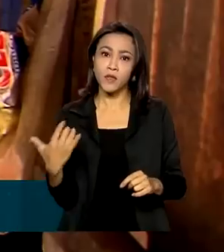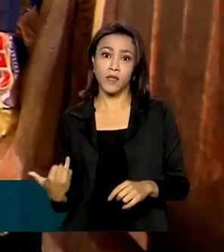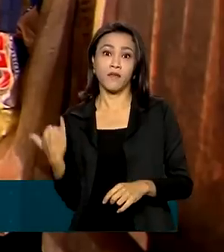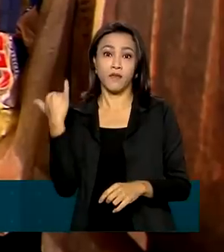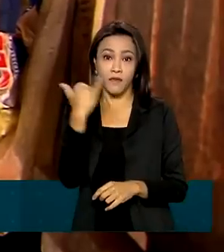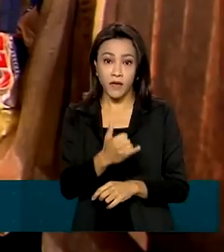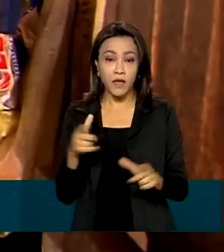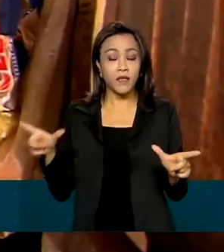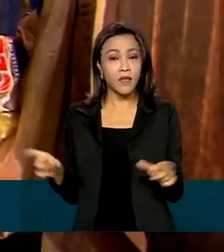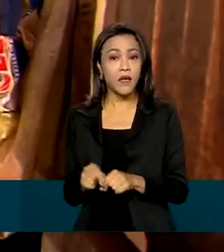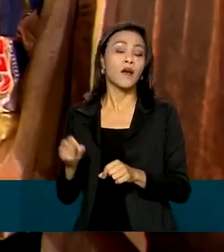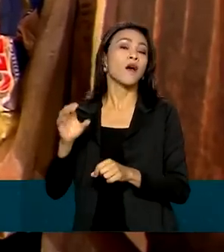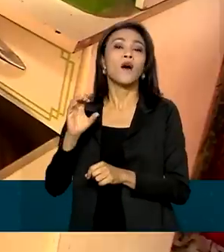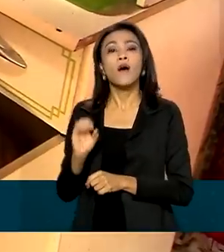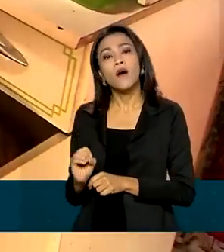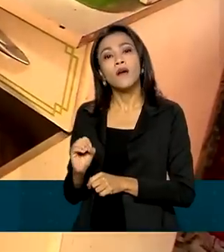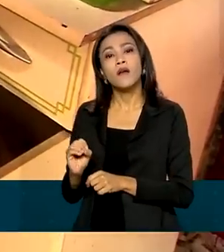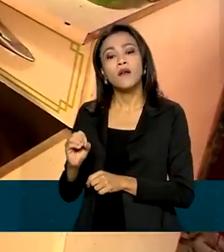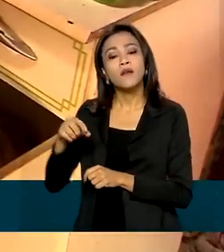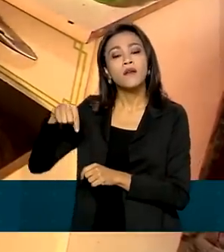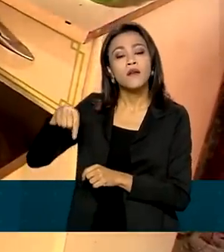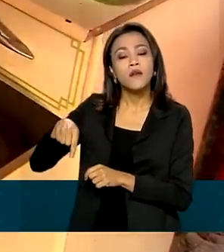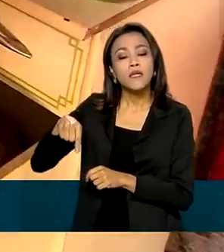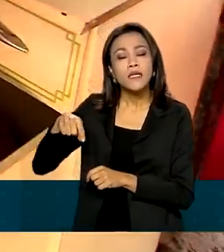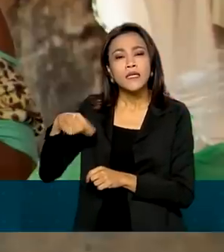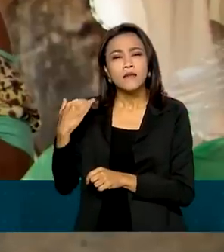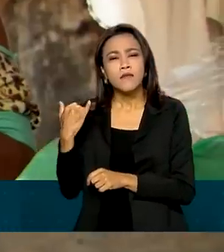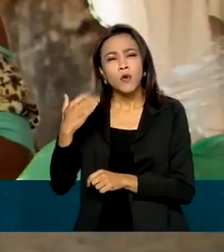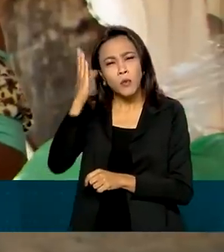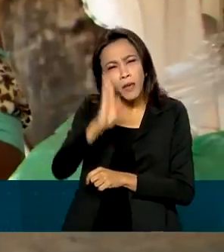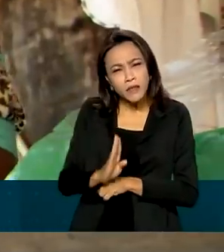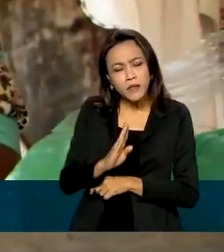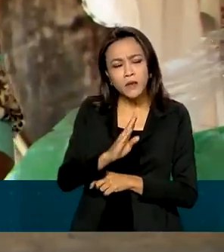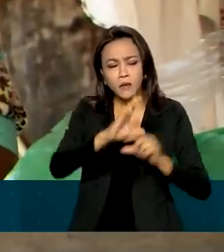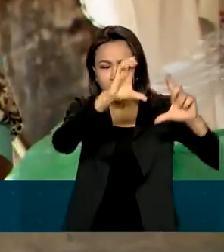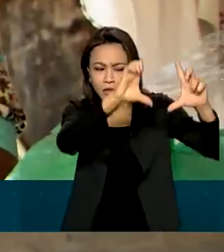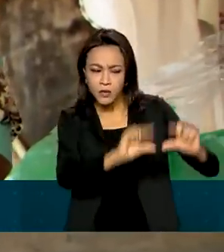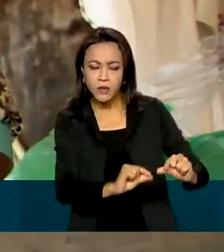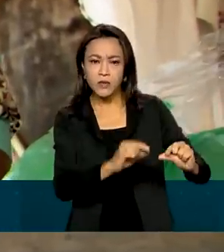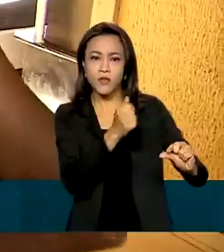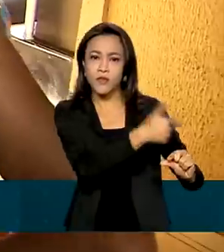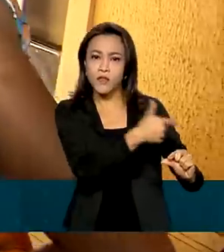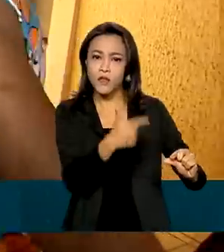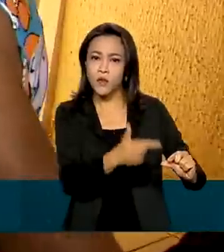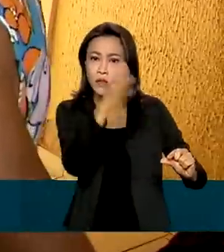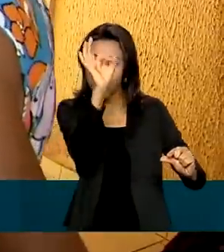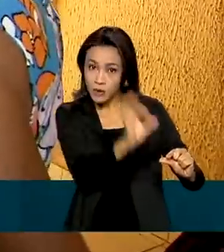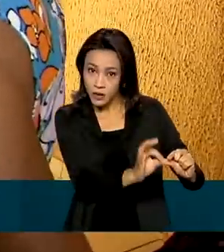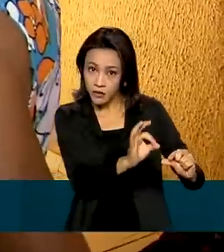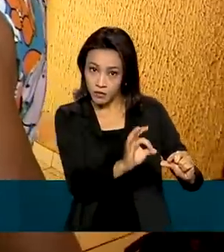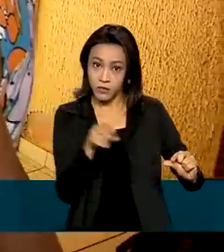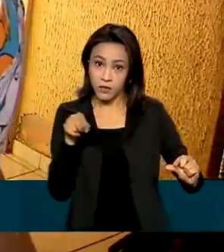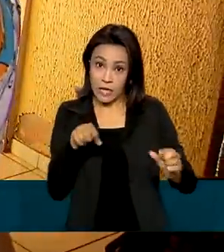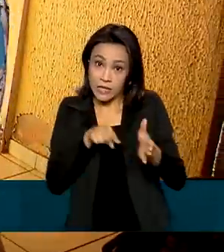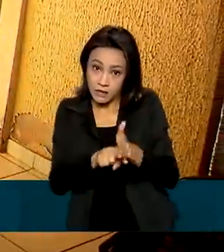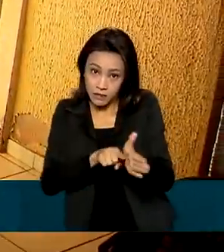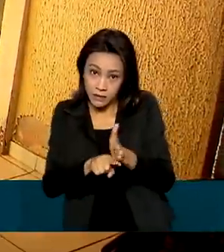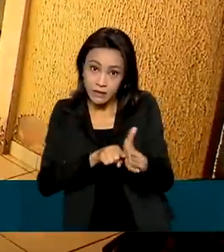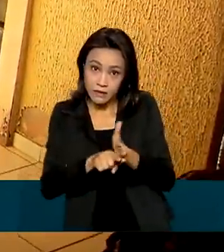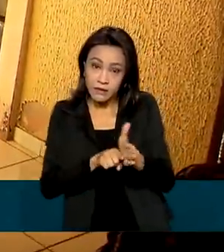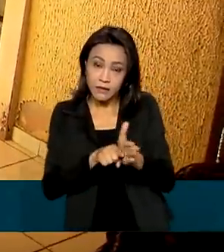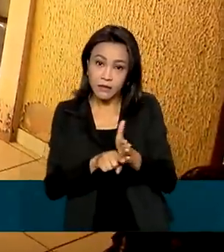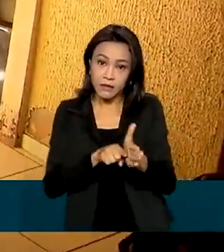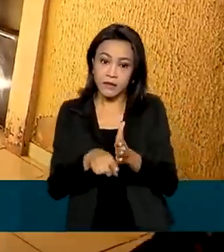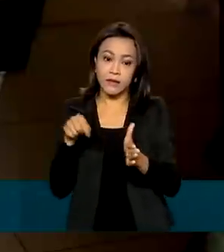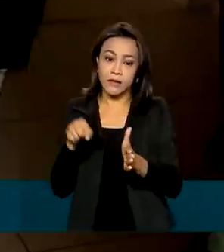no Brasil, o país deve apresentar uma queda de 22% nesse mesmo indicador, segundo projeções